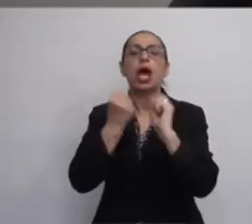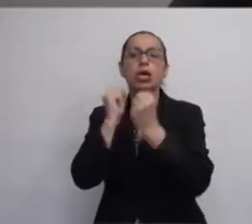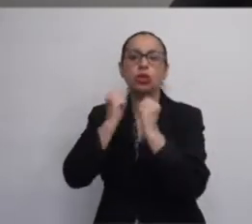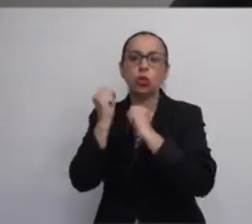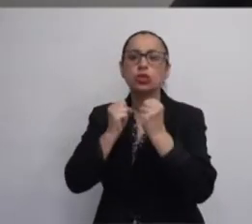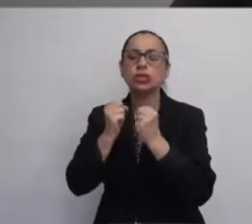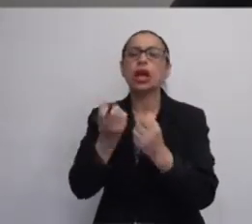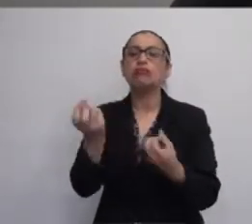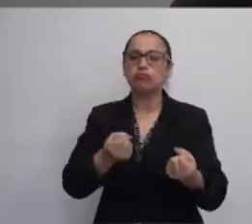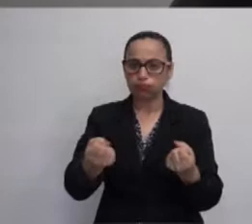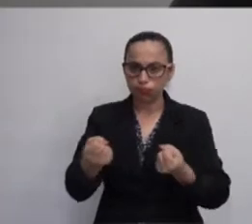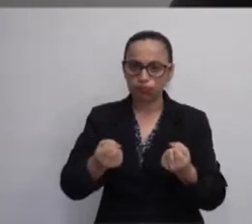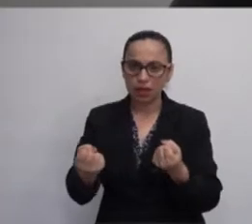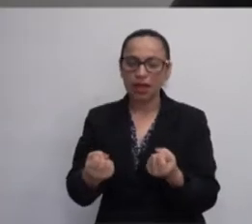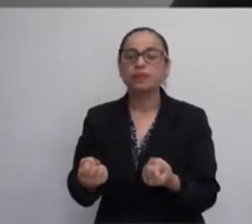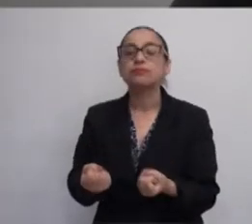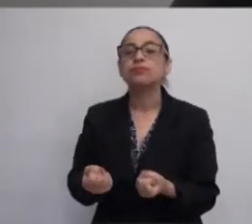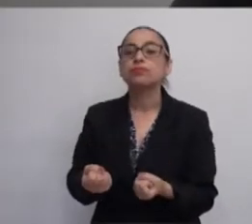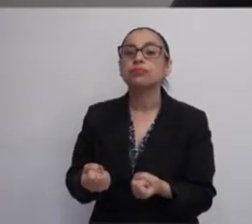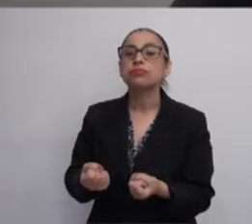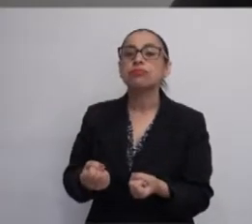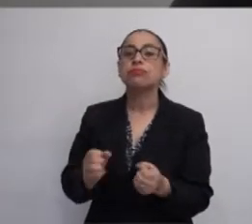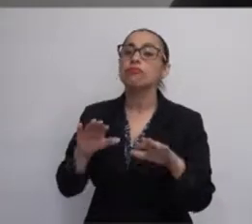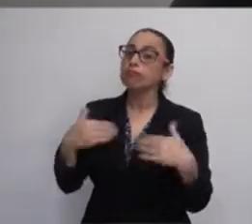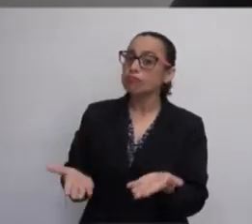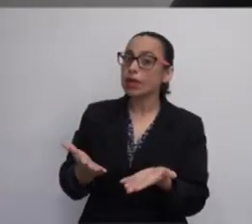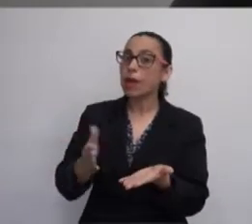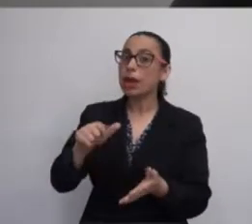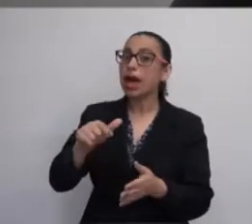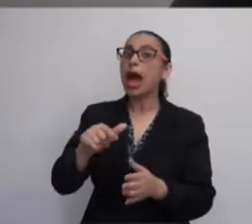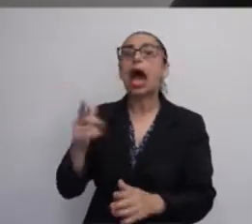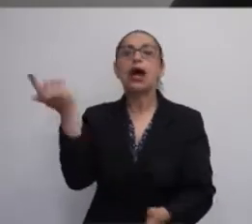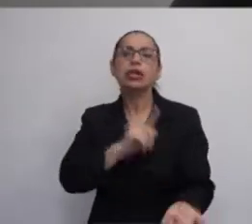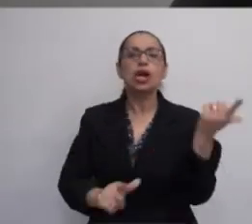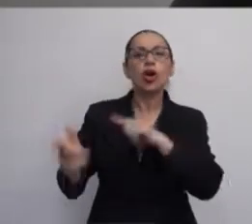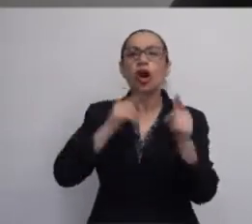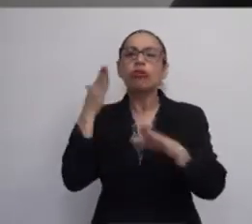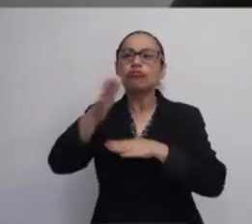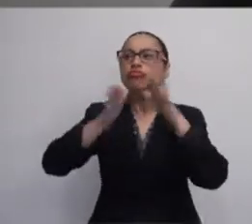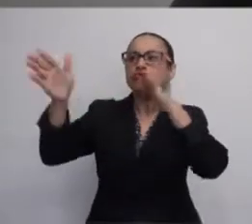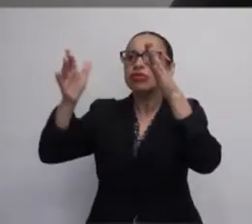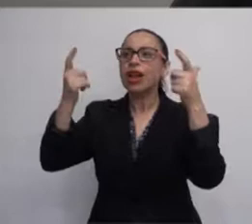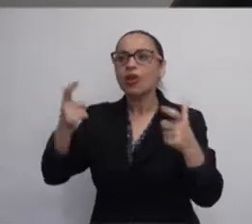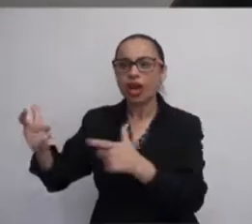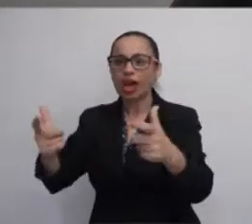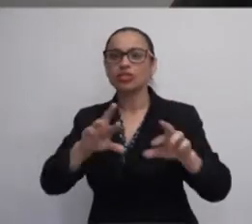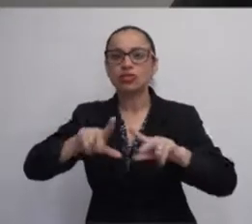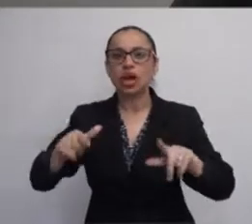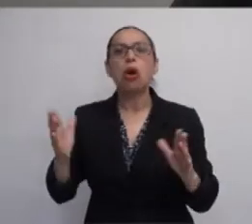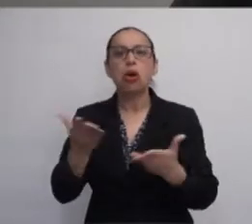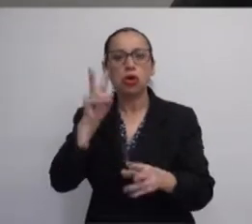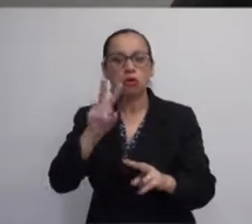automobilística. Porém, ele foi ganhando os espaços, hoje em dia a gente vê nos